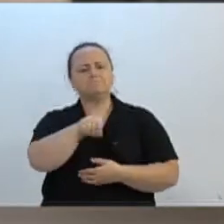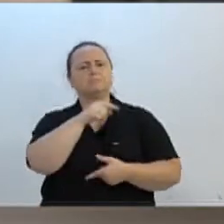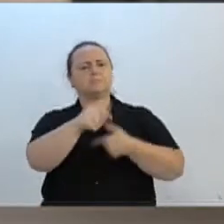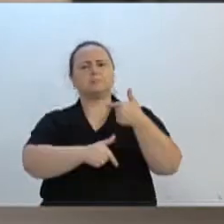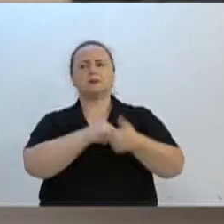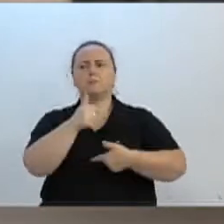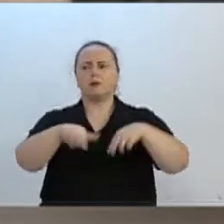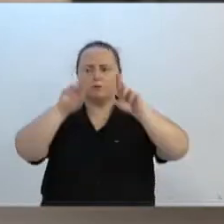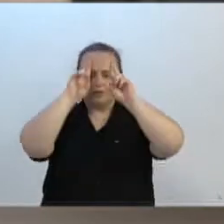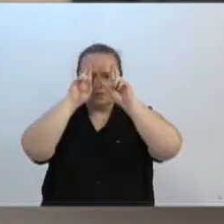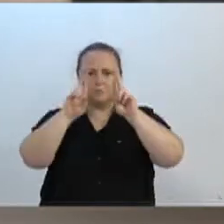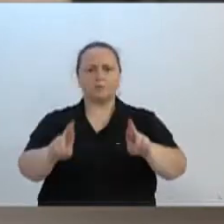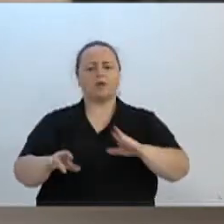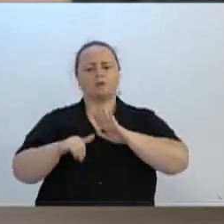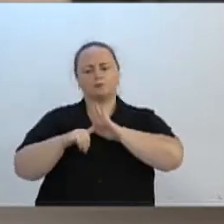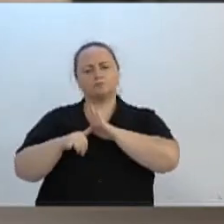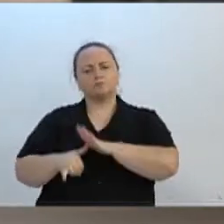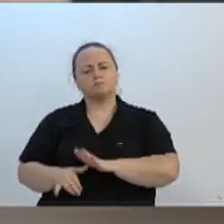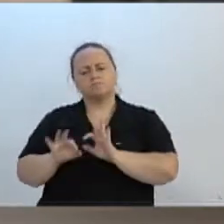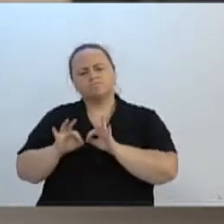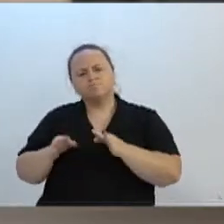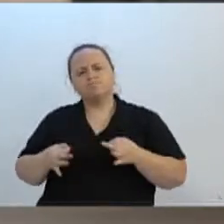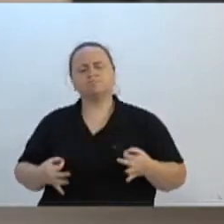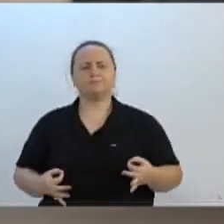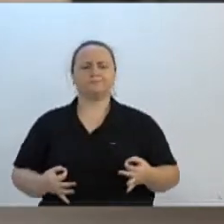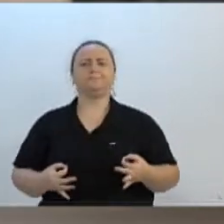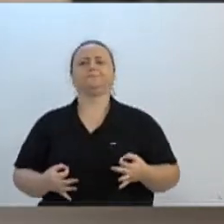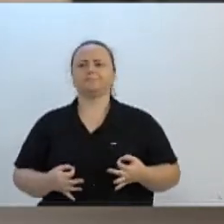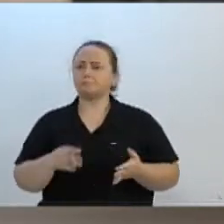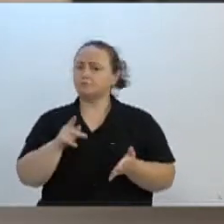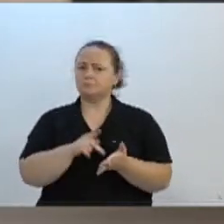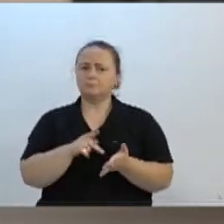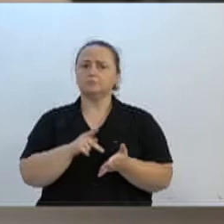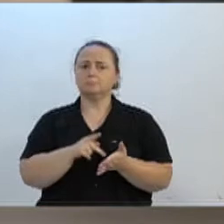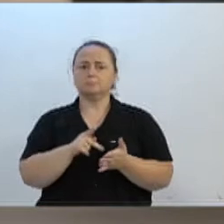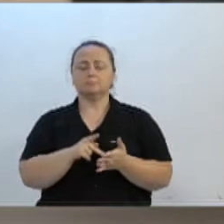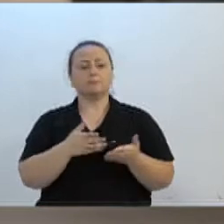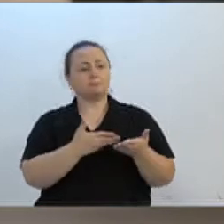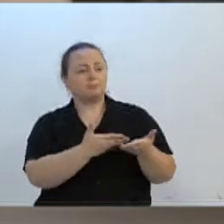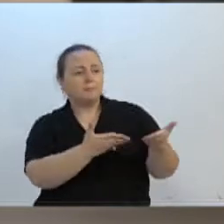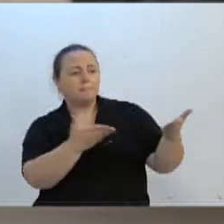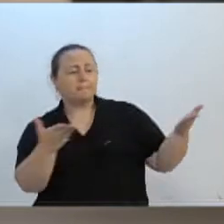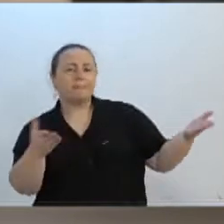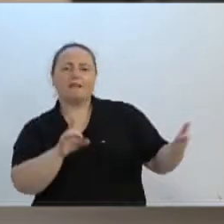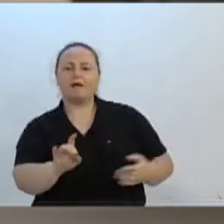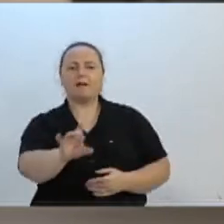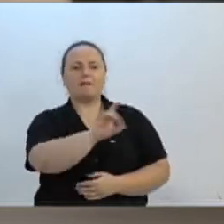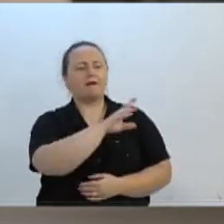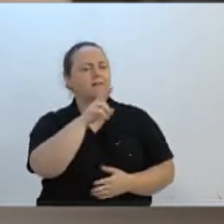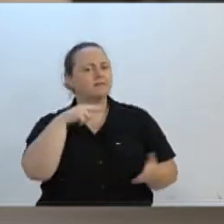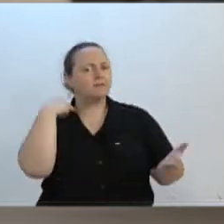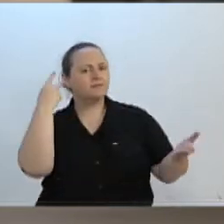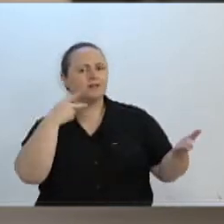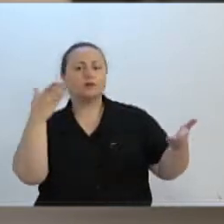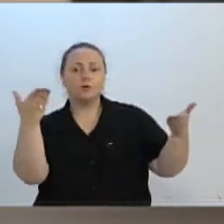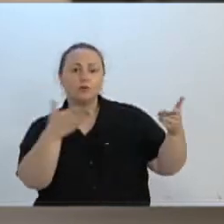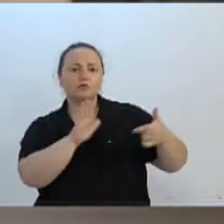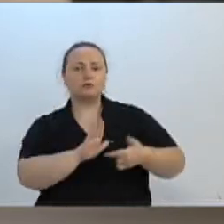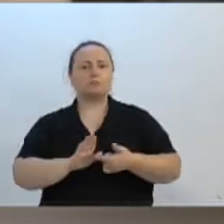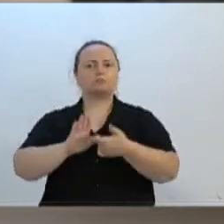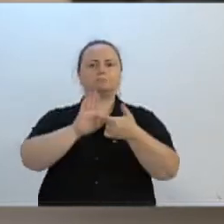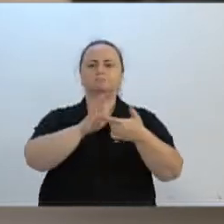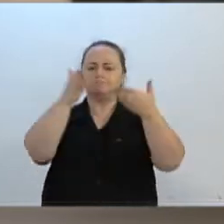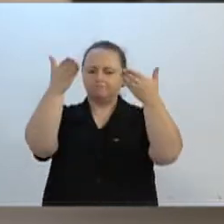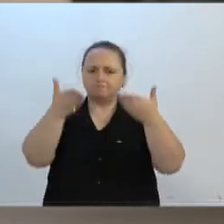muita humildade, e a maior demonstração disso é essa, é o reconhecimento carinhoso de todos os colegas vereadores aqui, reconhecendo